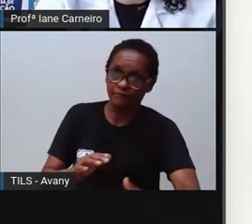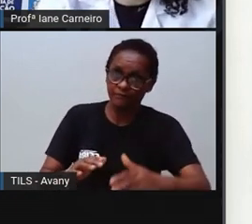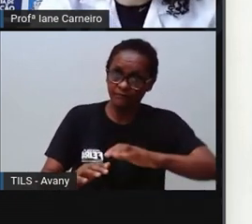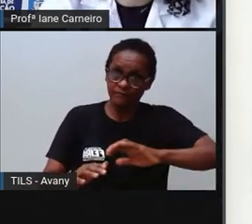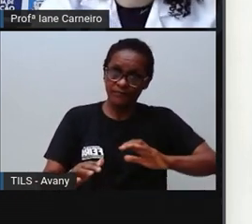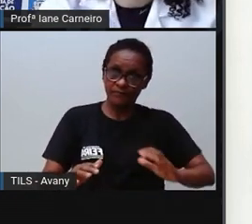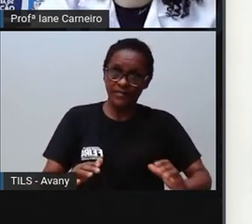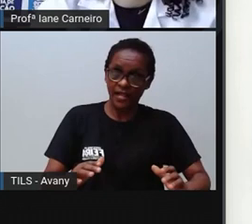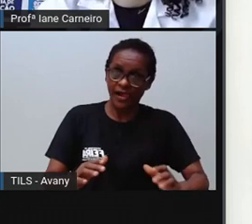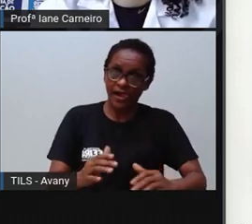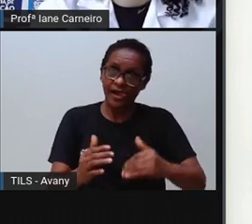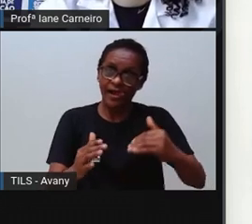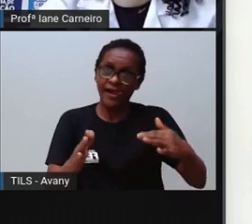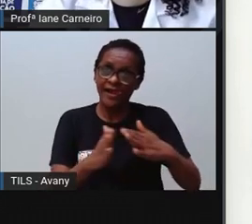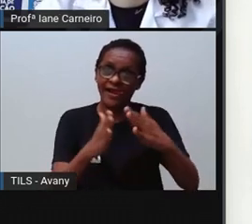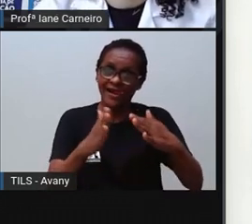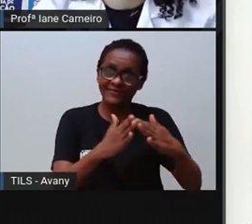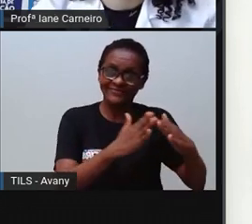pode fazer?